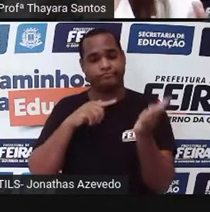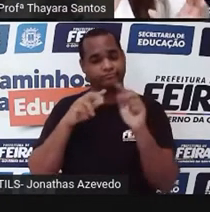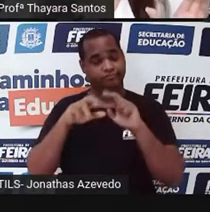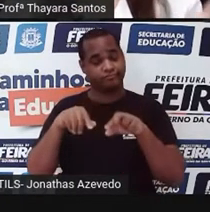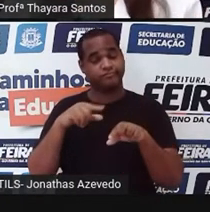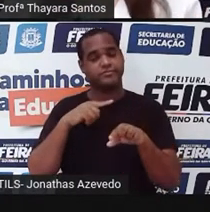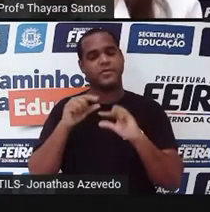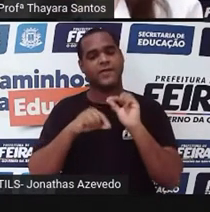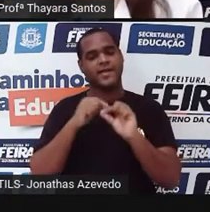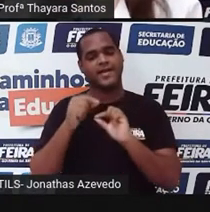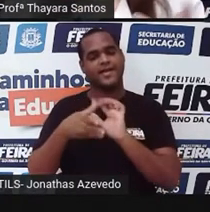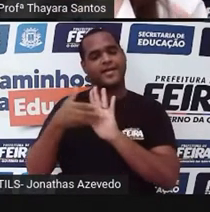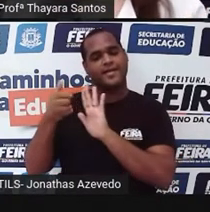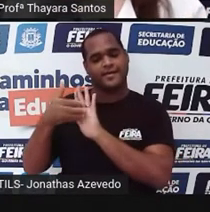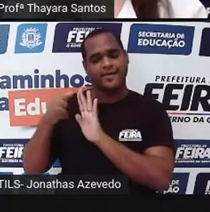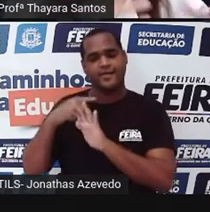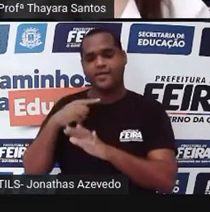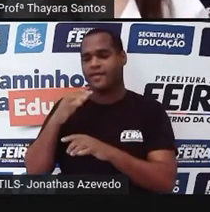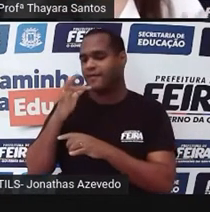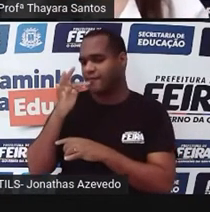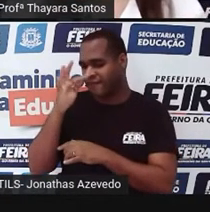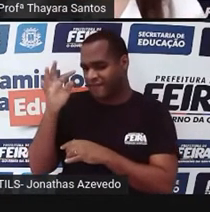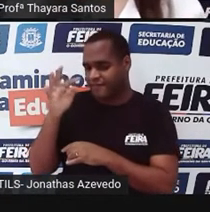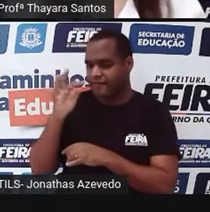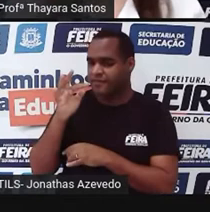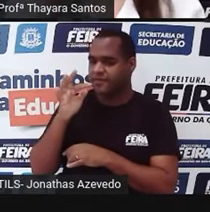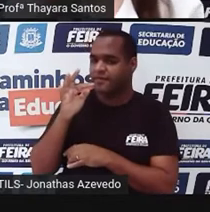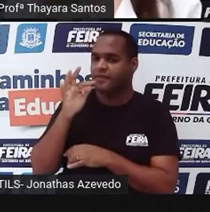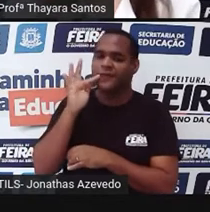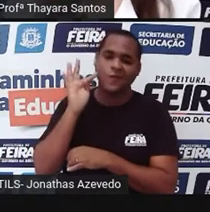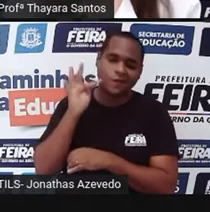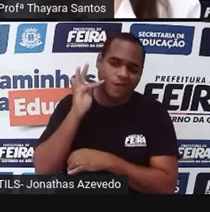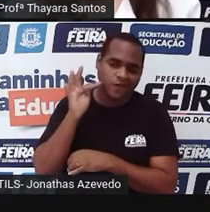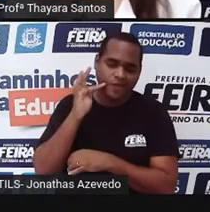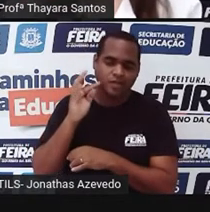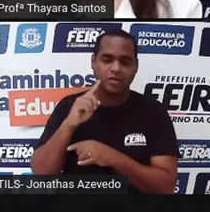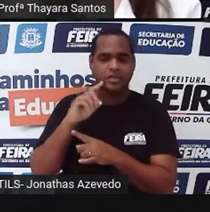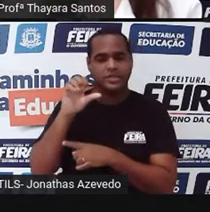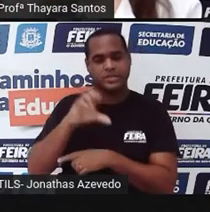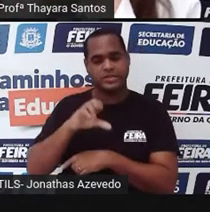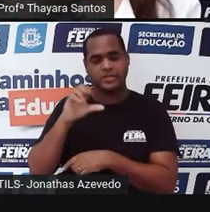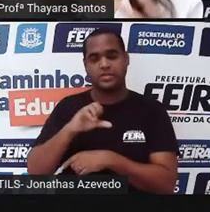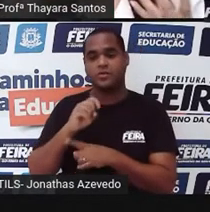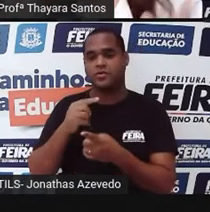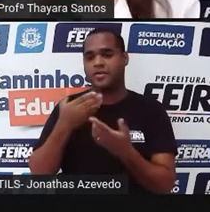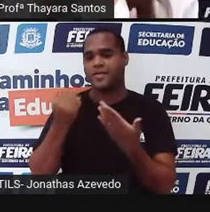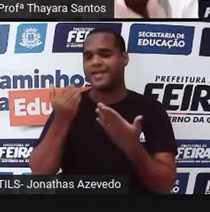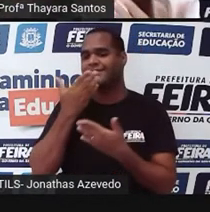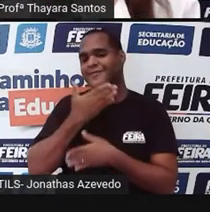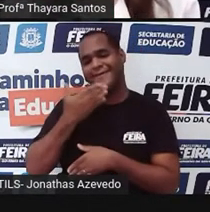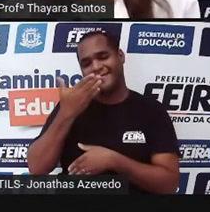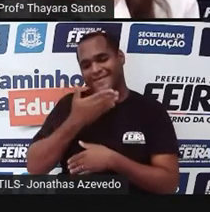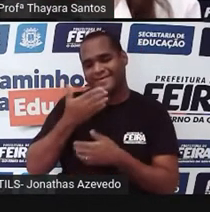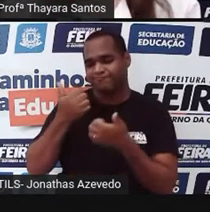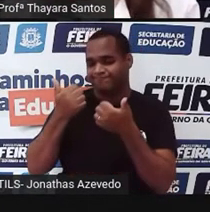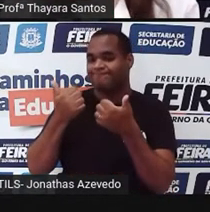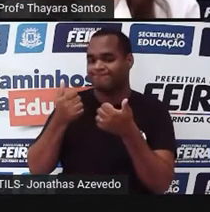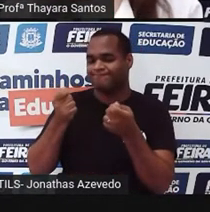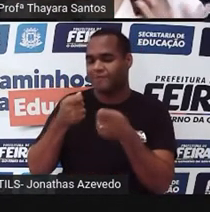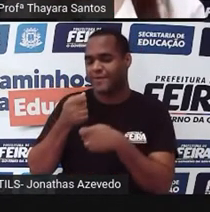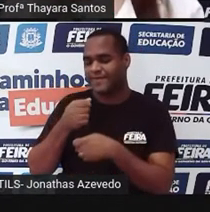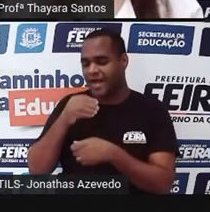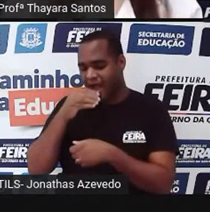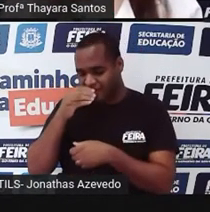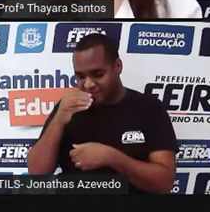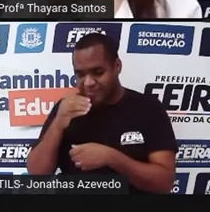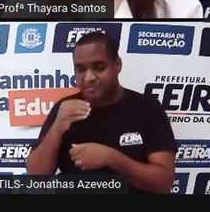tirar de uma fruta uma característica que é ruim. Ou então, fazer aquela fruta ser mais doce, para ser mais agradável ao paladar.